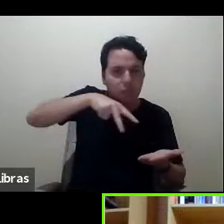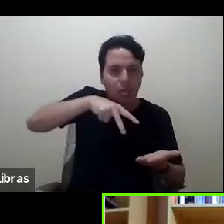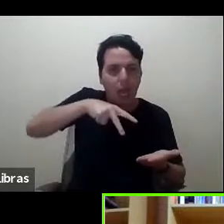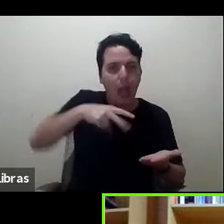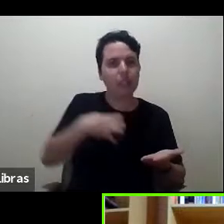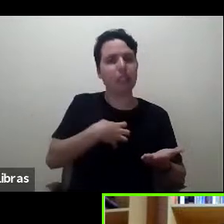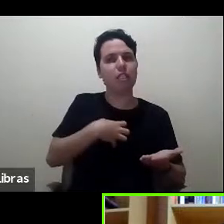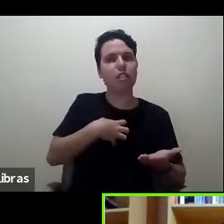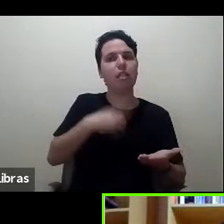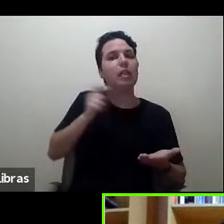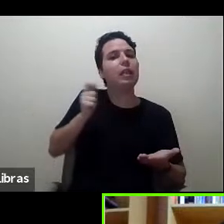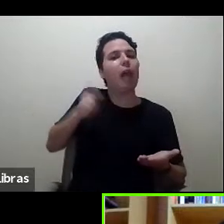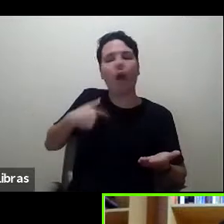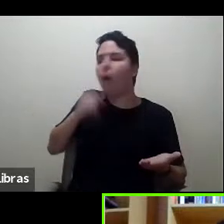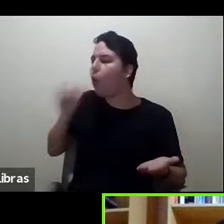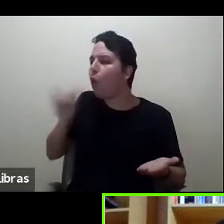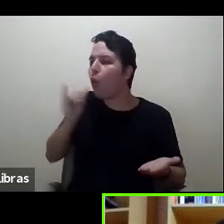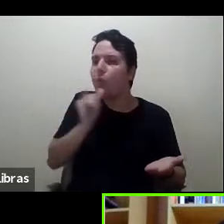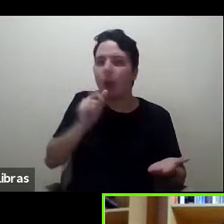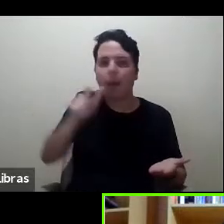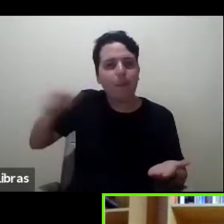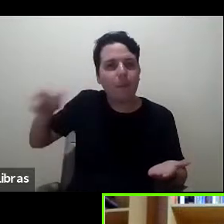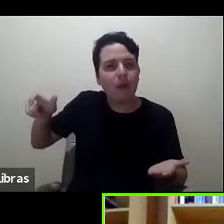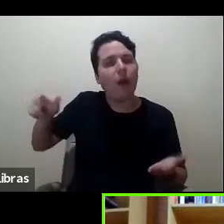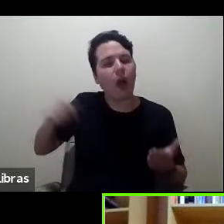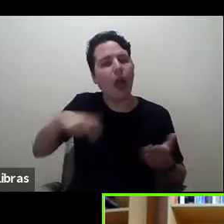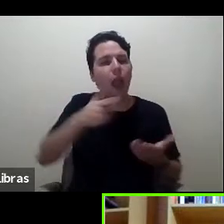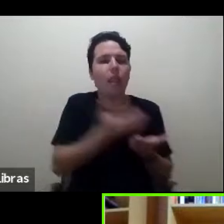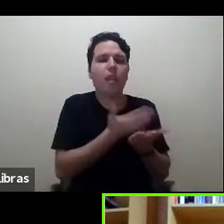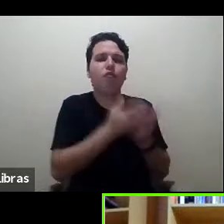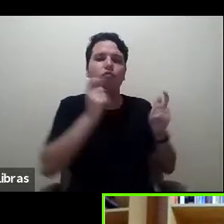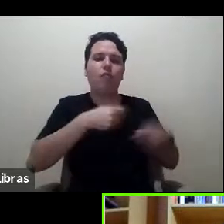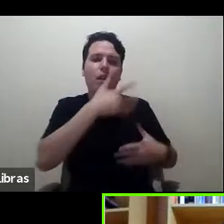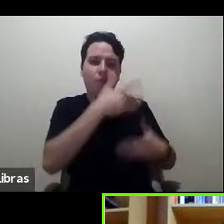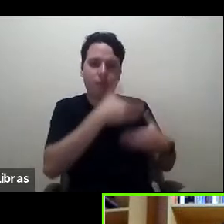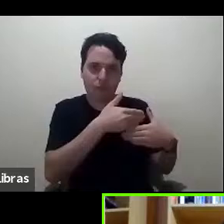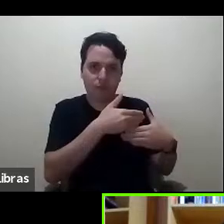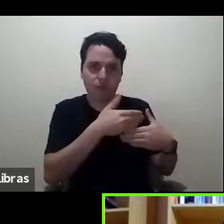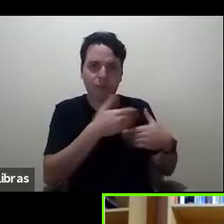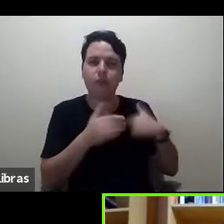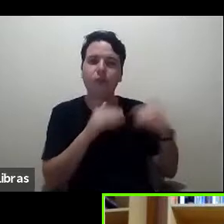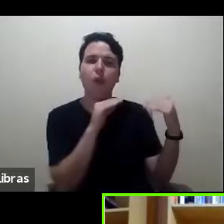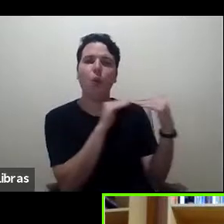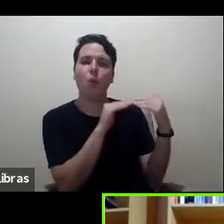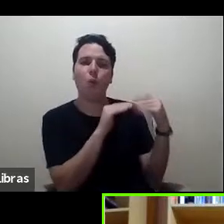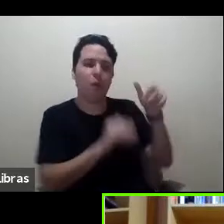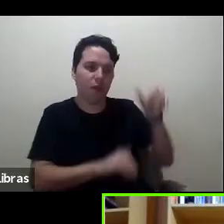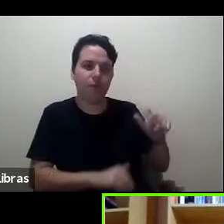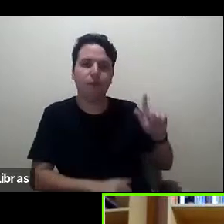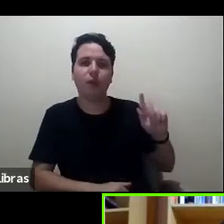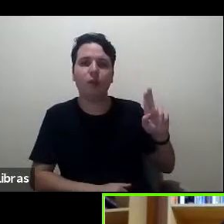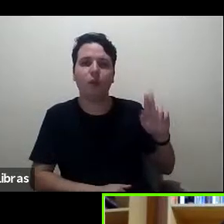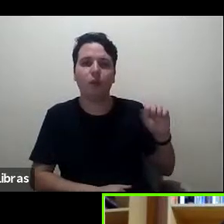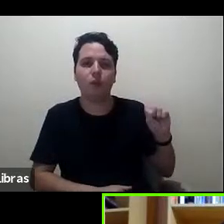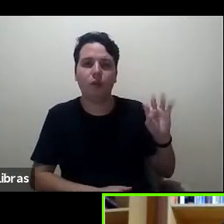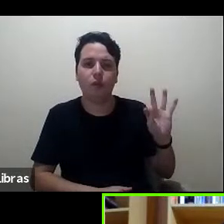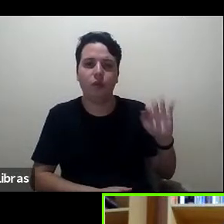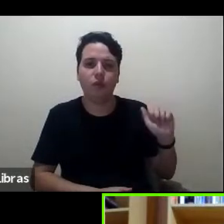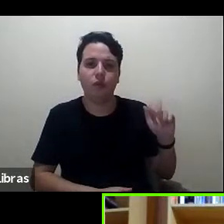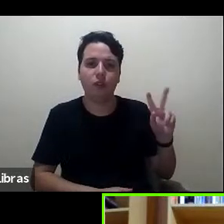palavra, que as resenhas, queria concordar com o Gustavo, as resenhas são muito lidas.